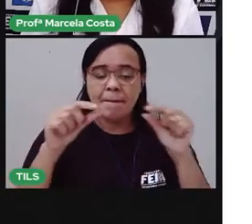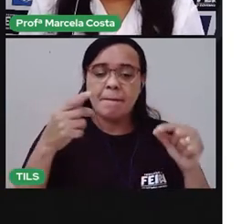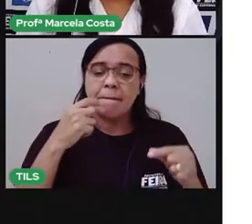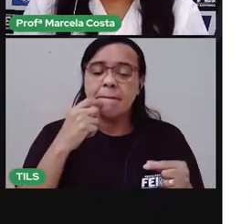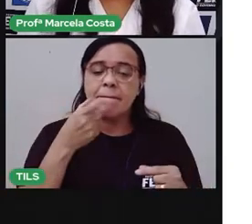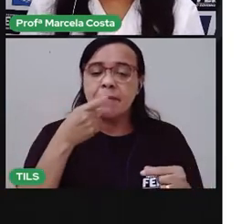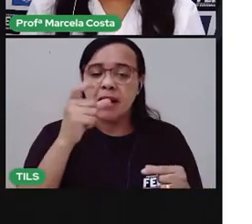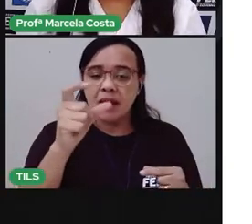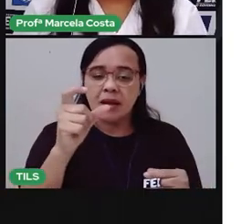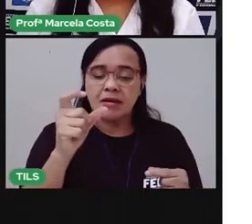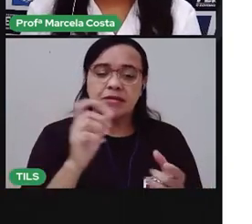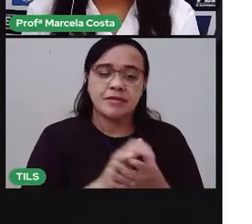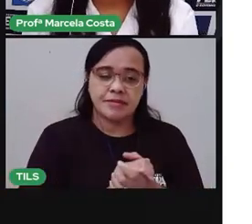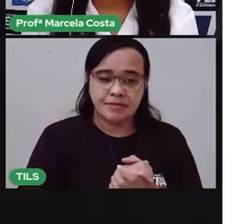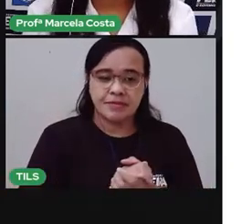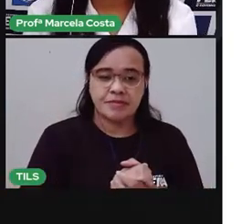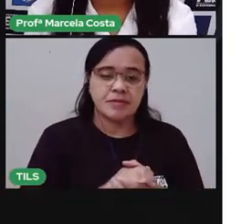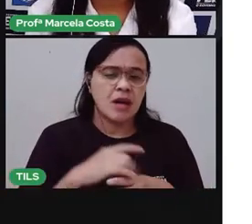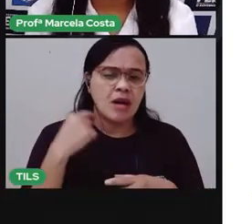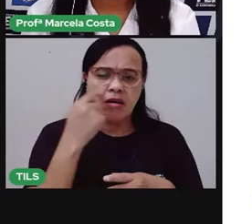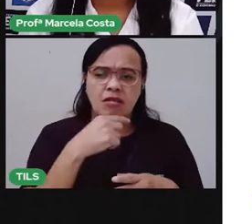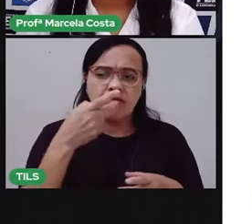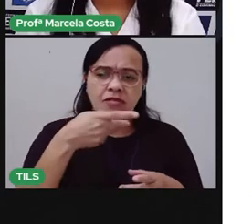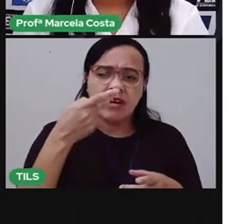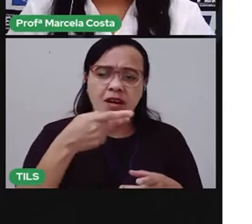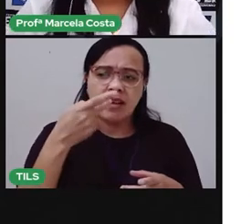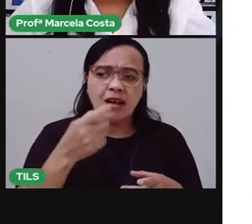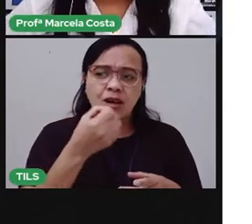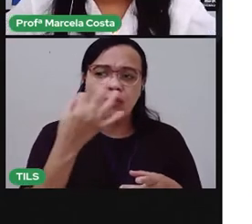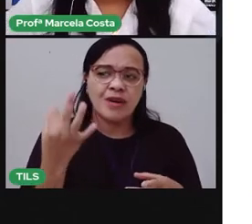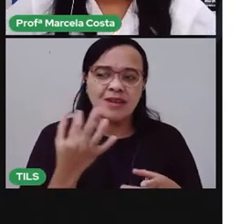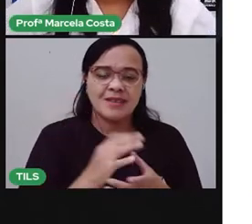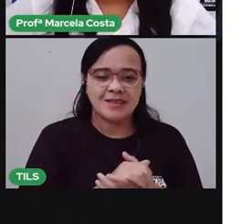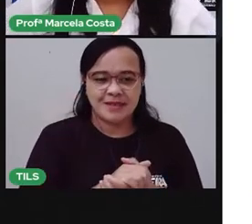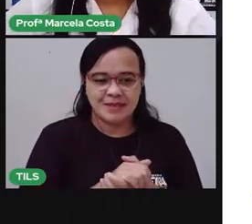Pipoca. Quantas vezes você abriu a boca pra falar essa palavra?